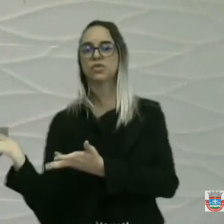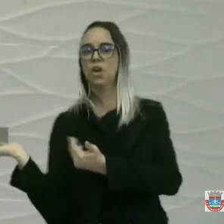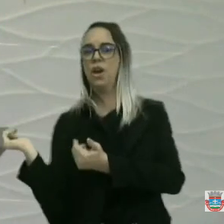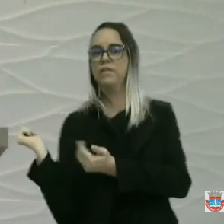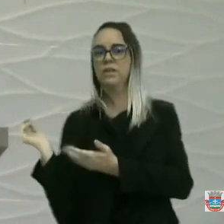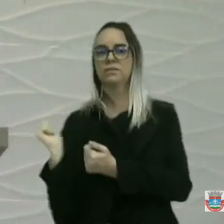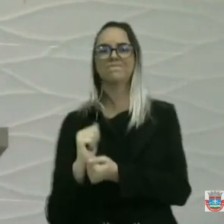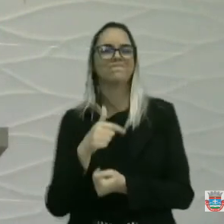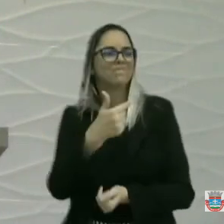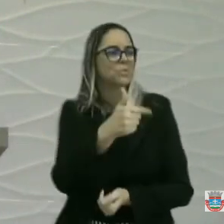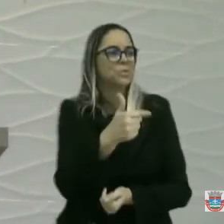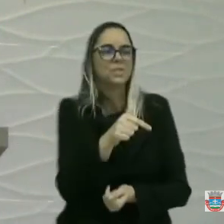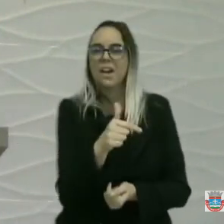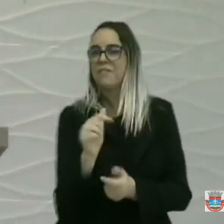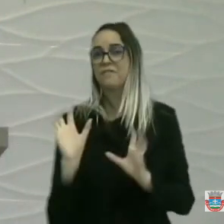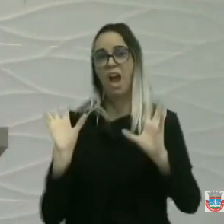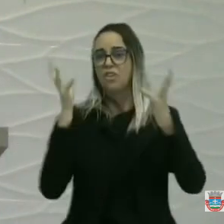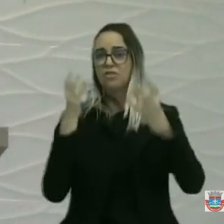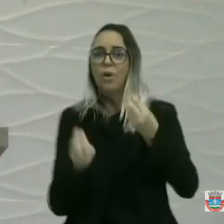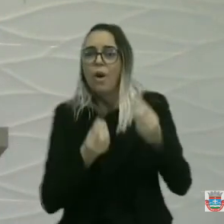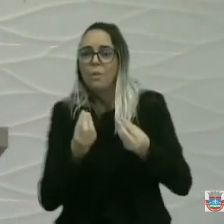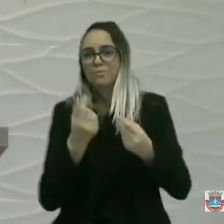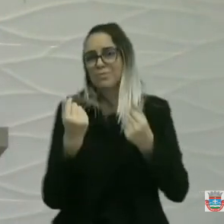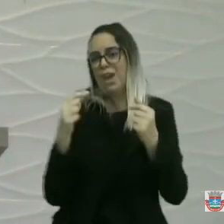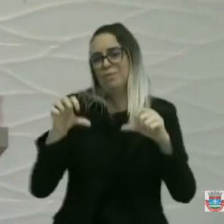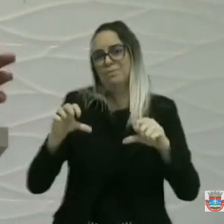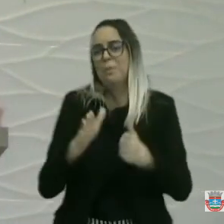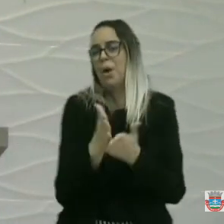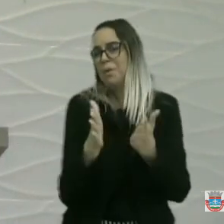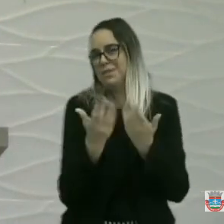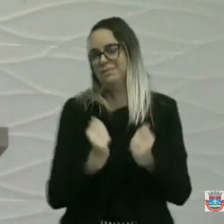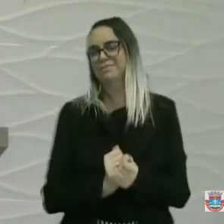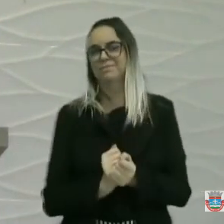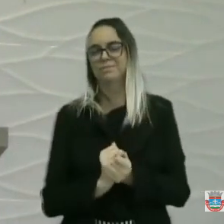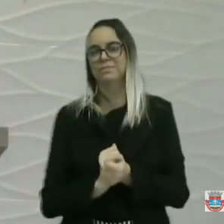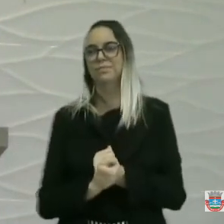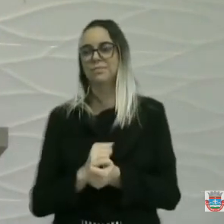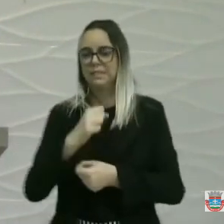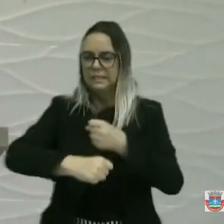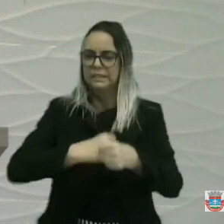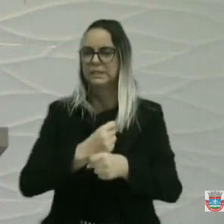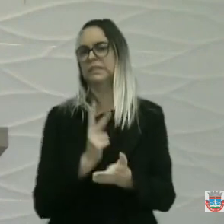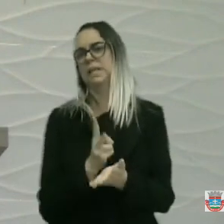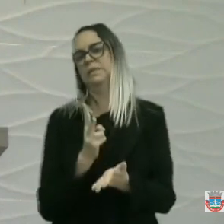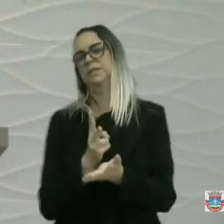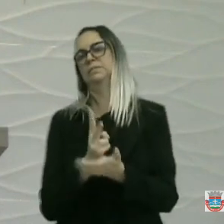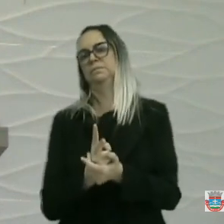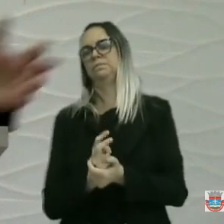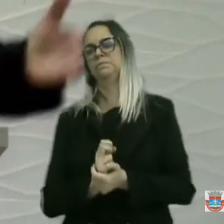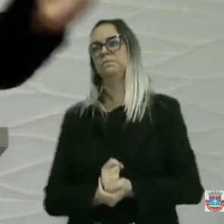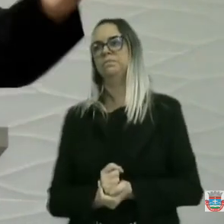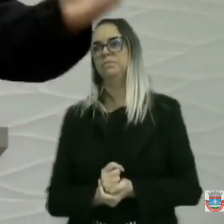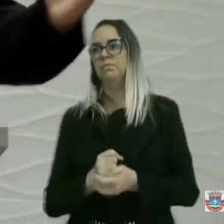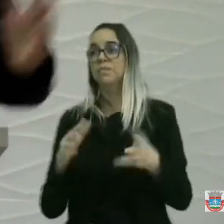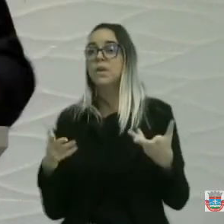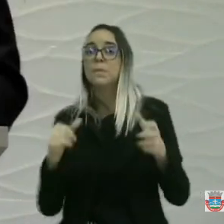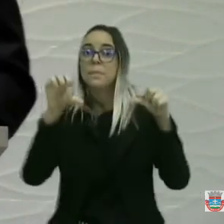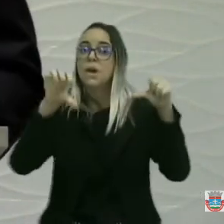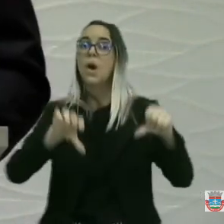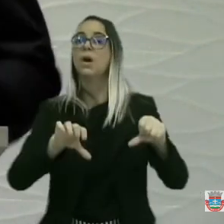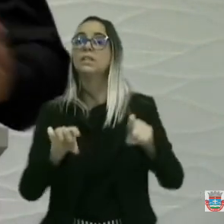que não tinham condições de fazer. A faculdade de debutantes que o município dava todo ano. E o pior